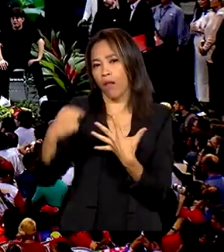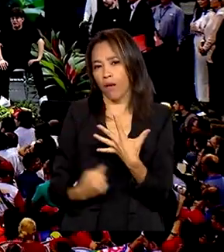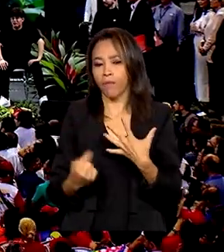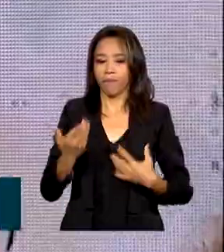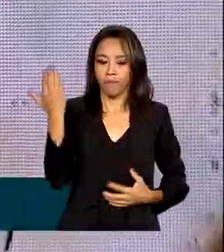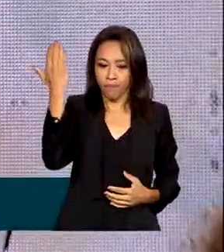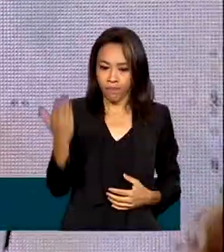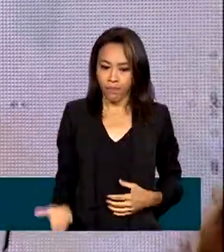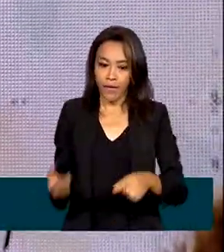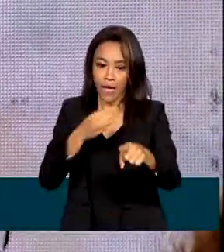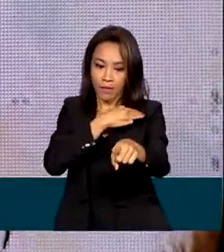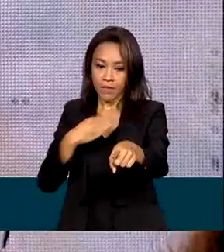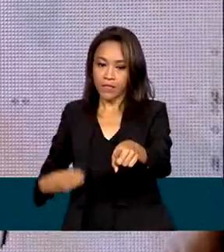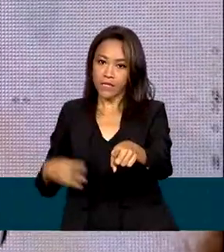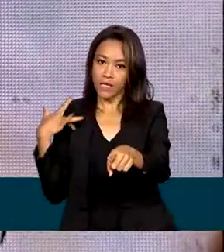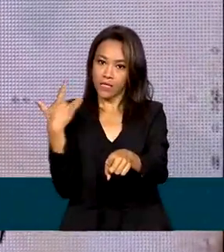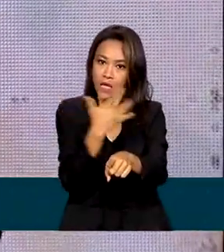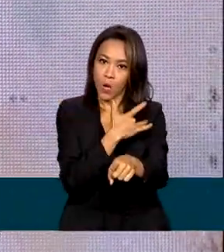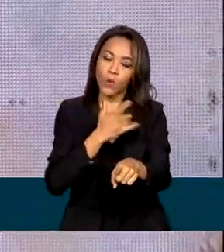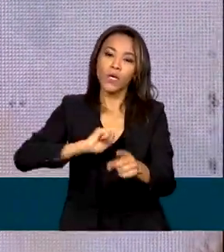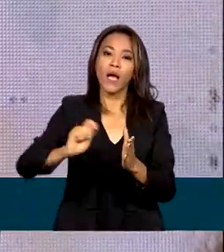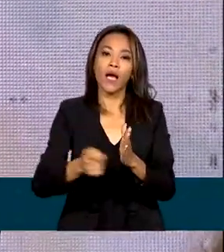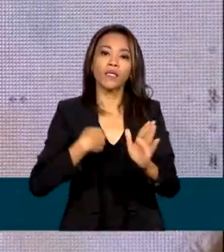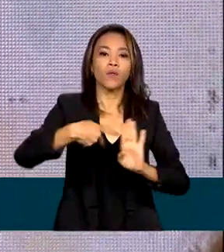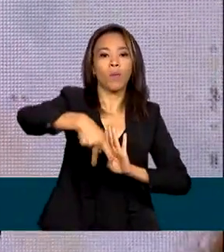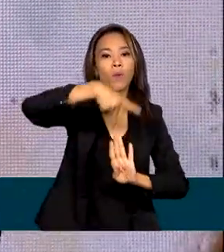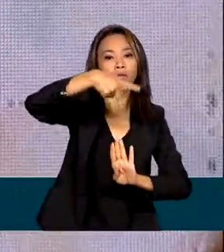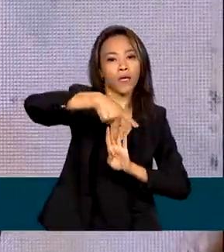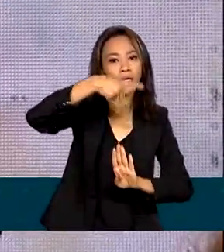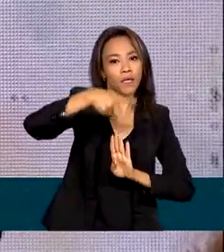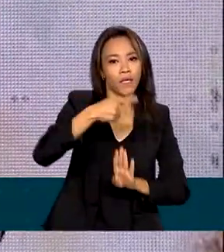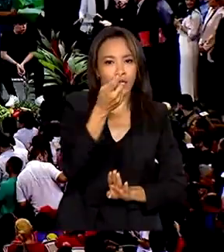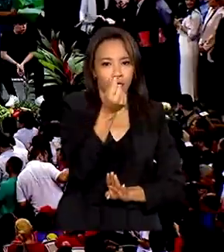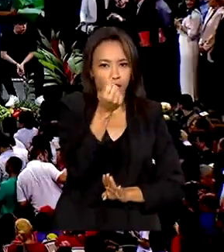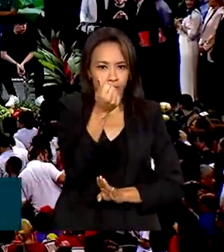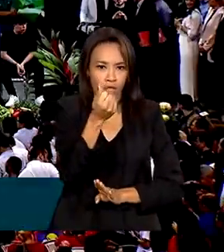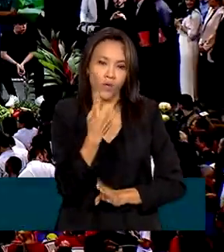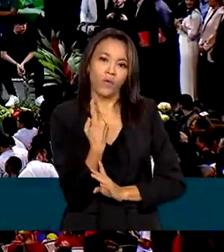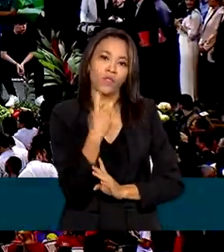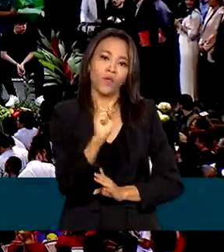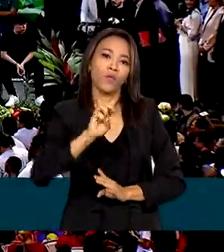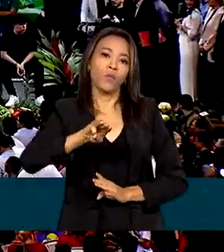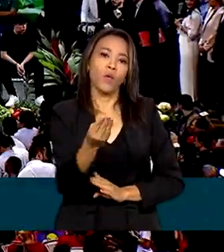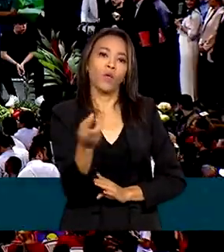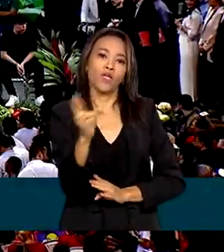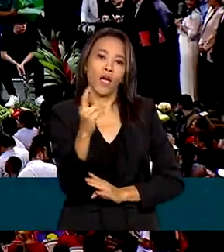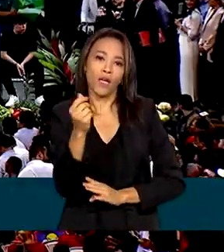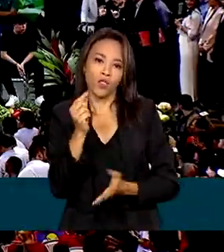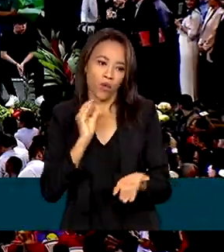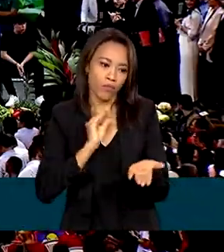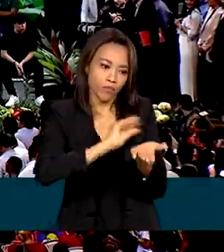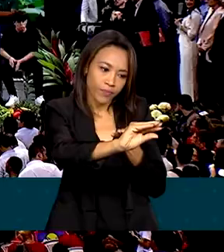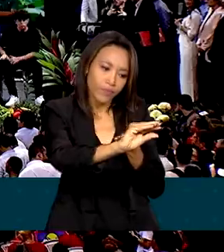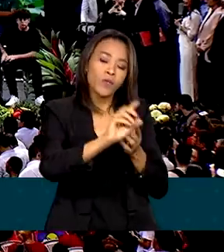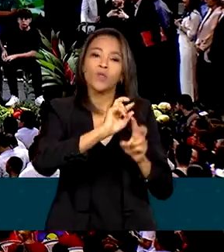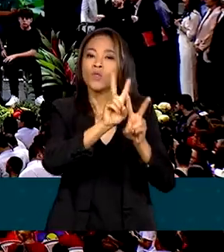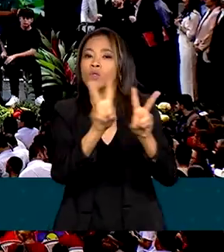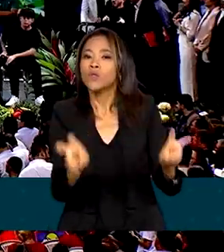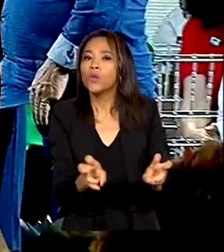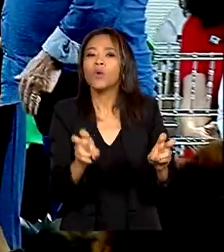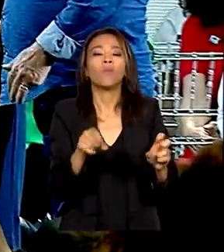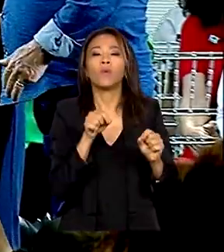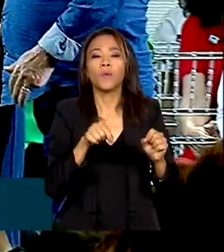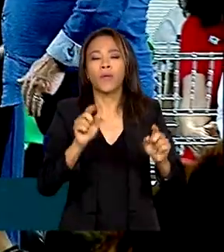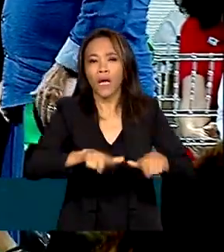Nízia Trindade, assinou uma portaria que destina 18 milhões de reais ao controle e eliminação do câncer do colo do